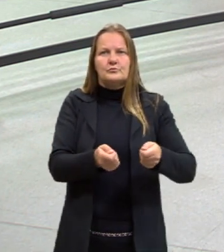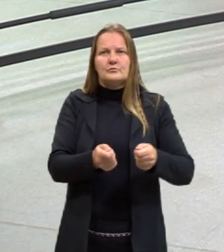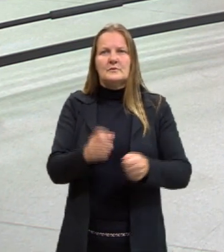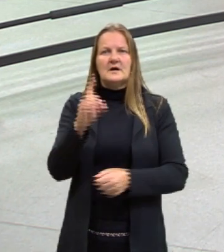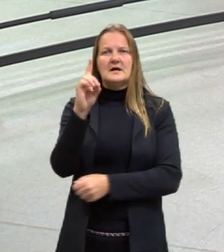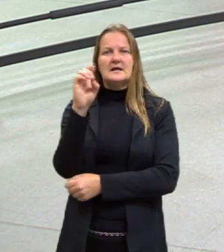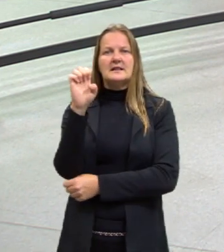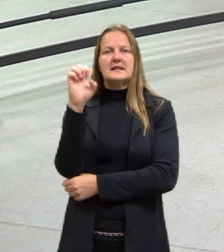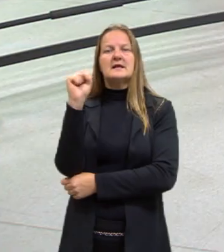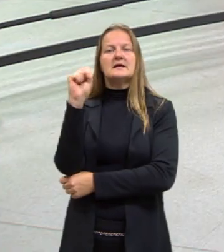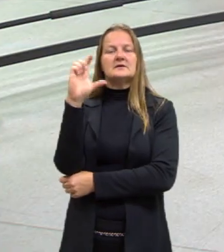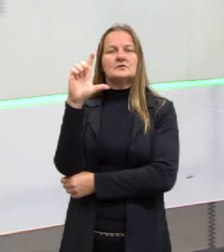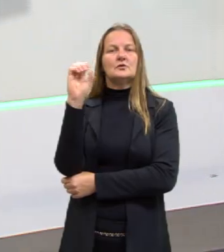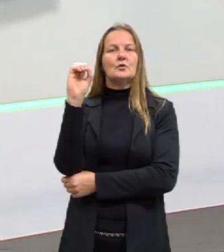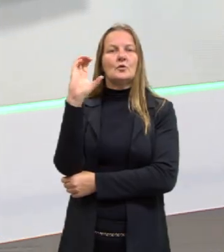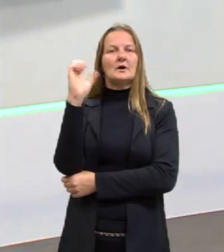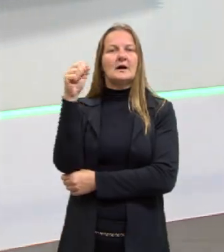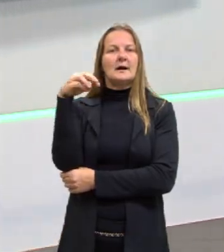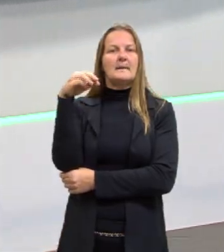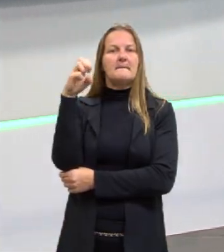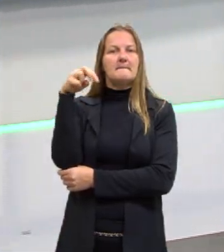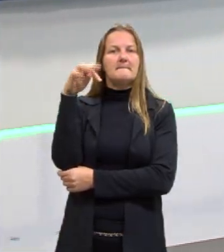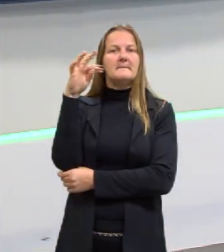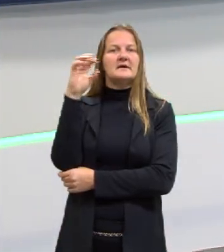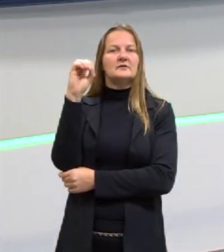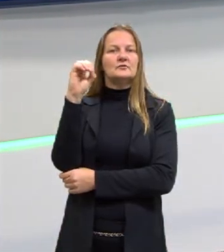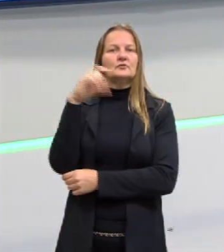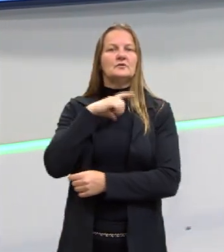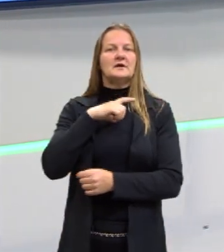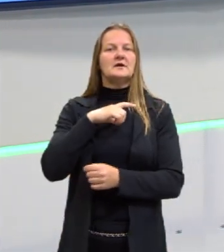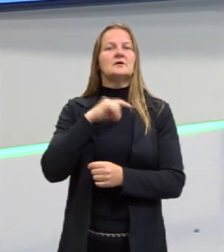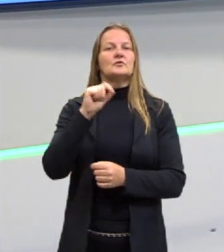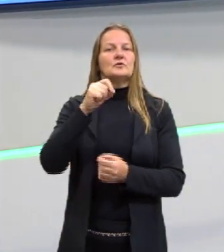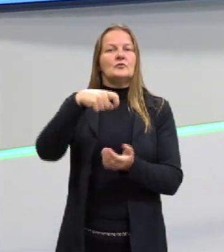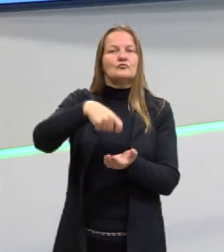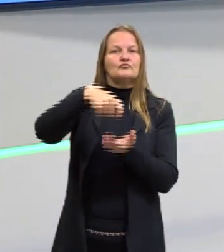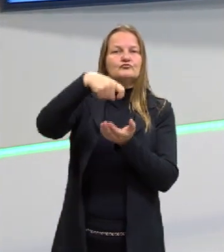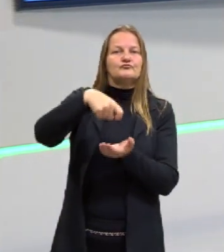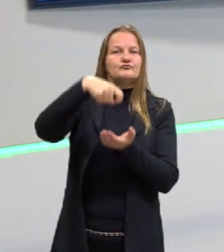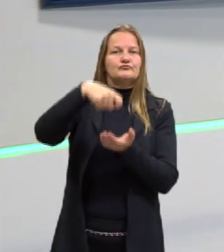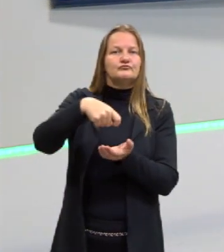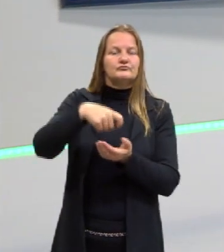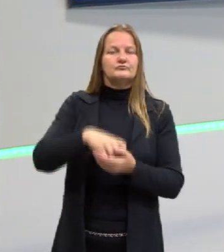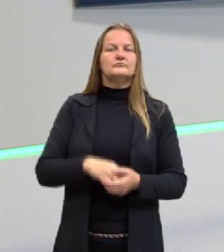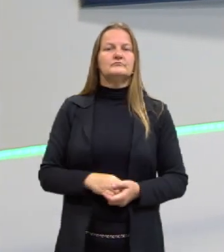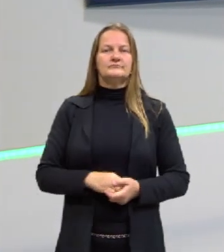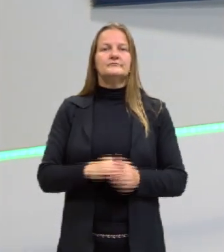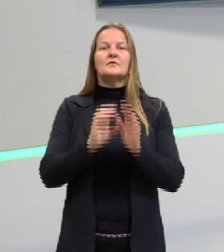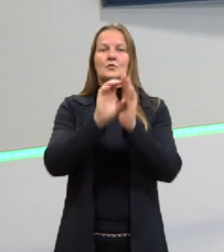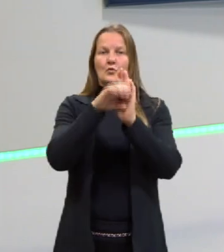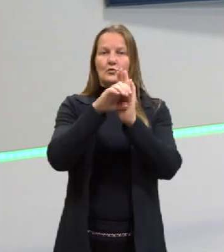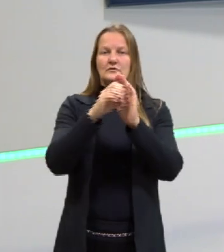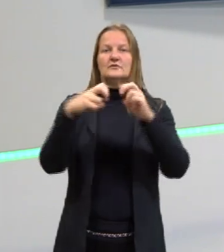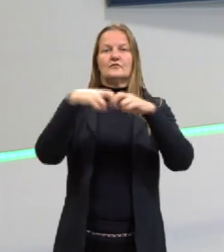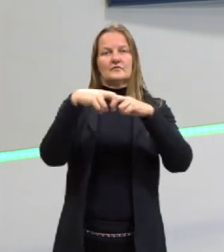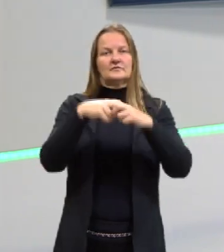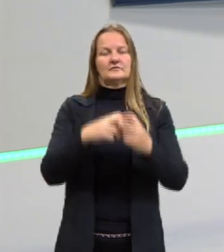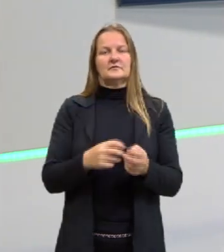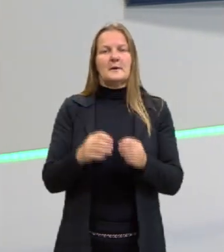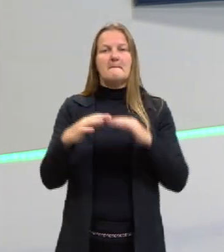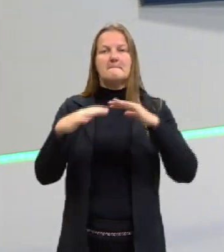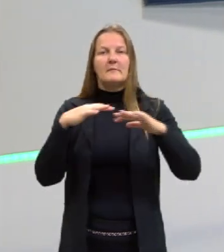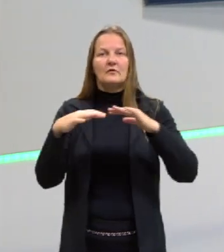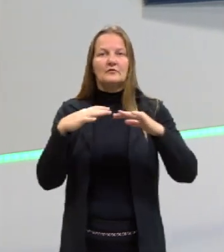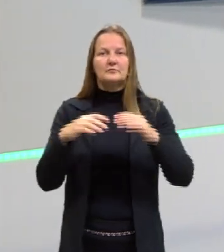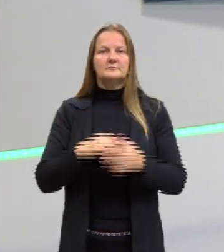eu fizer. E quando tem deslocamento, quer dizer o quê? Que eu estou realizando trabalho. O conceito de trabalho na física. Aqui a gente tem